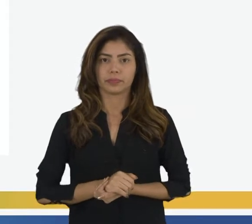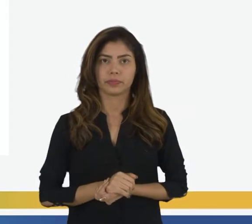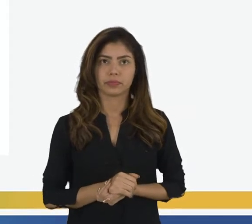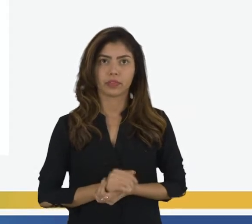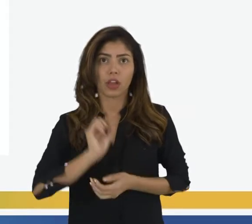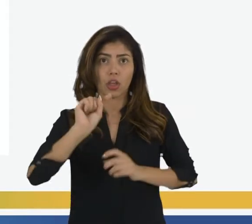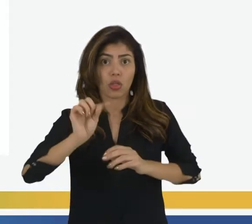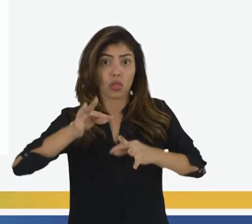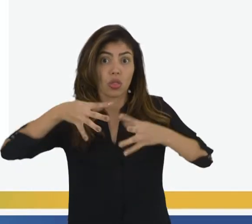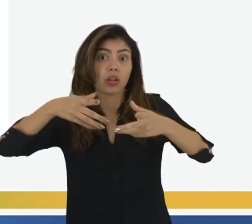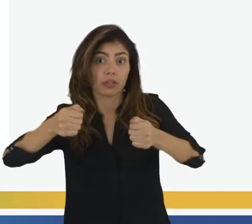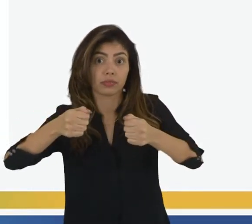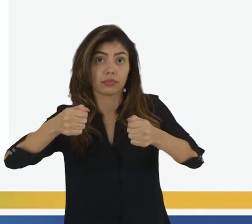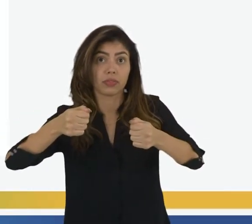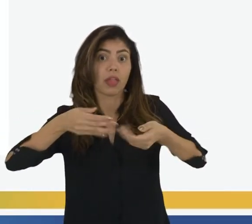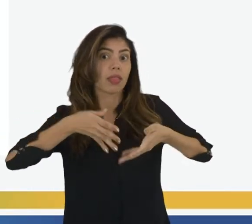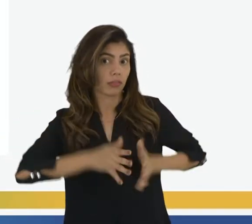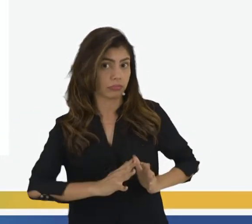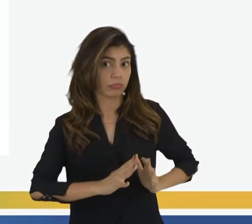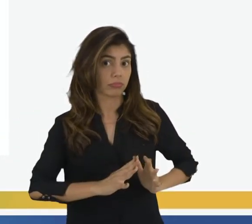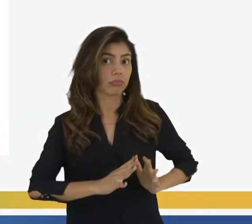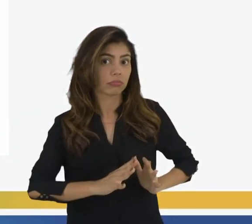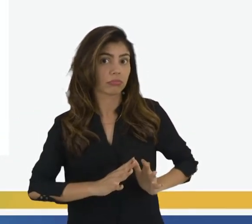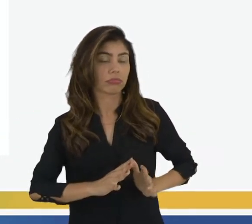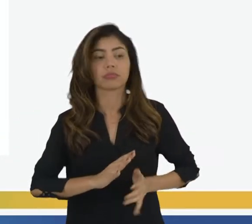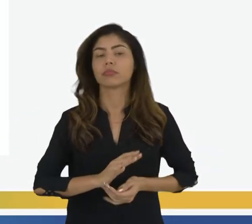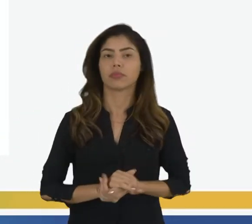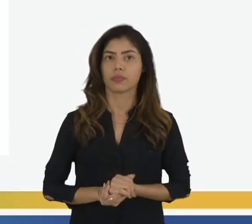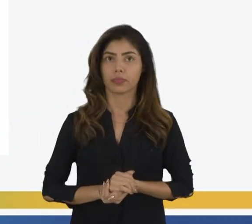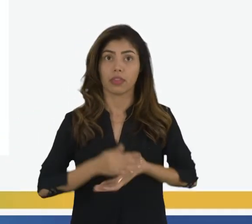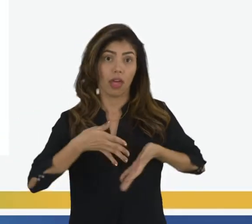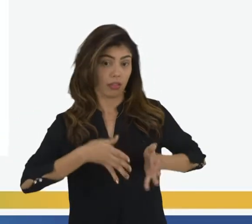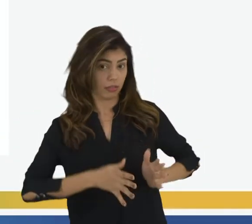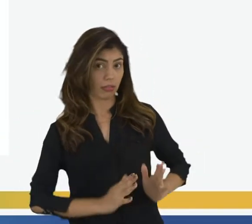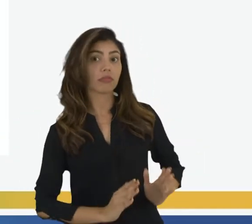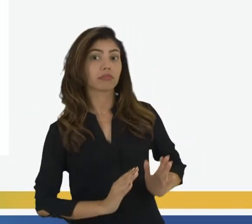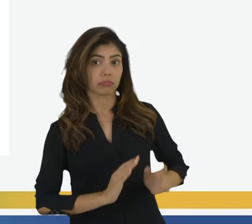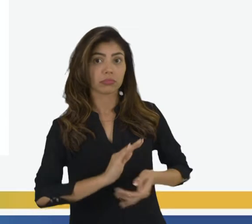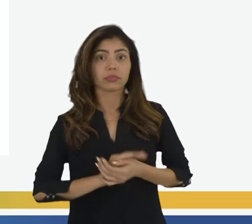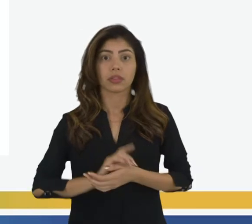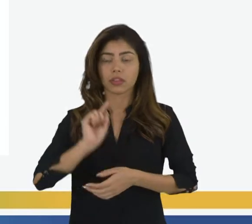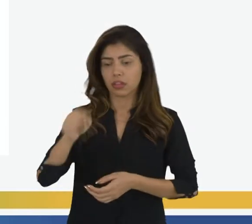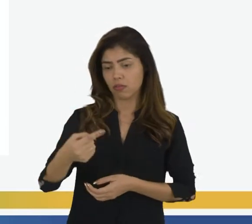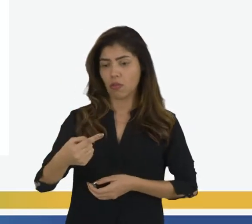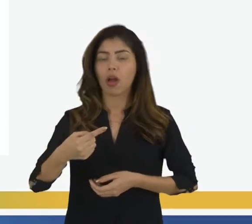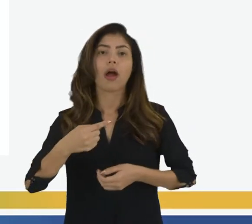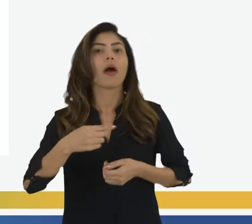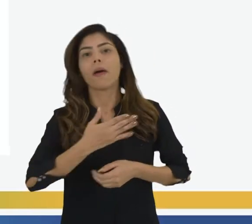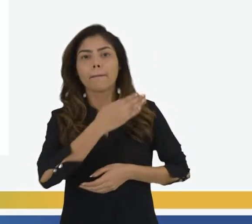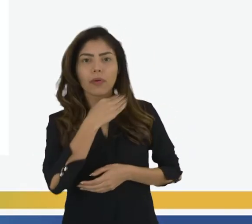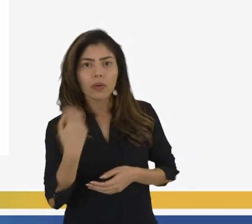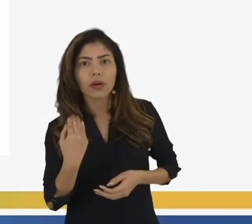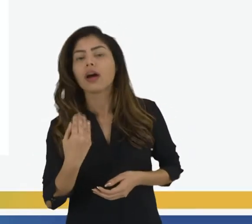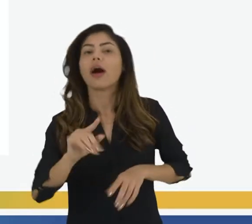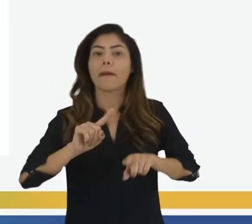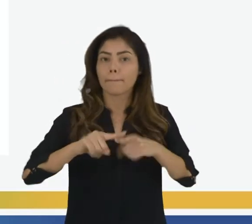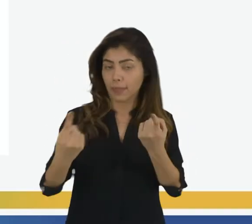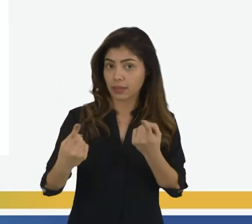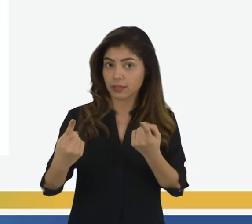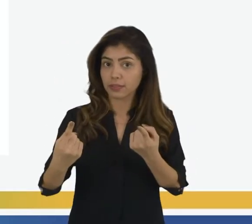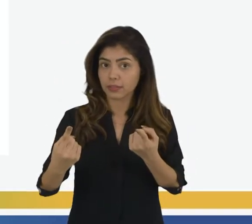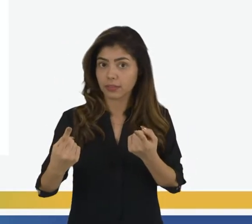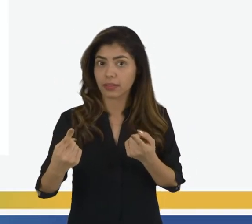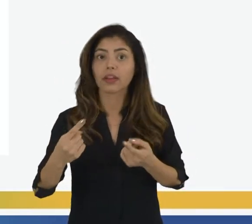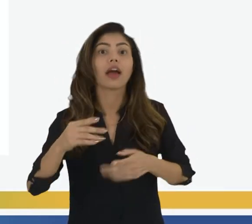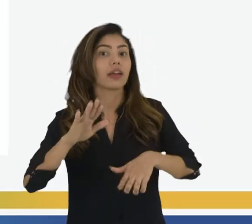Todo ser vivo Nasceu Né? Ele nasceu A não ser que morra no ventre Antes de nascer Mas ele